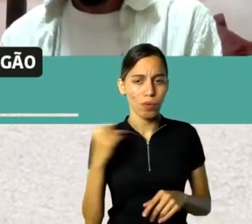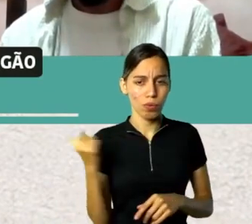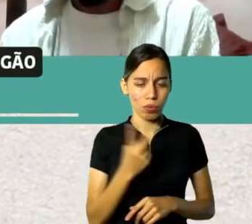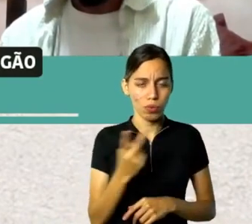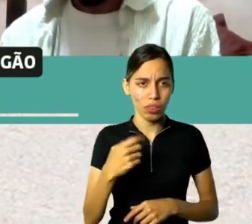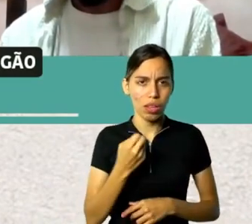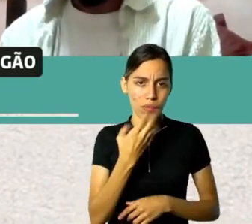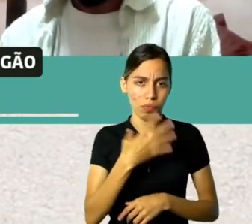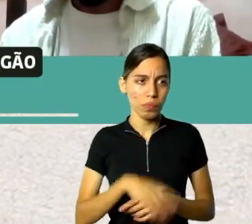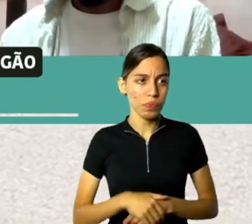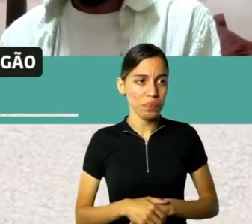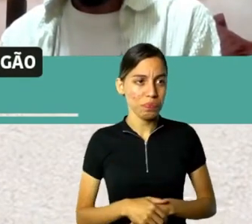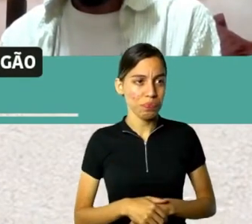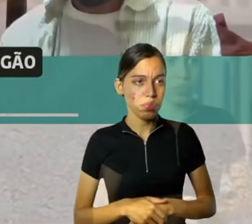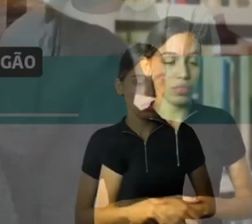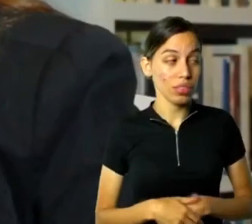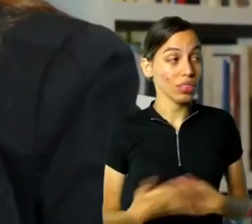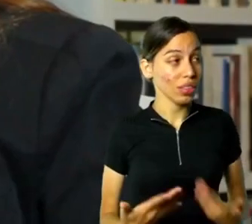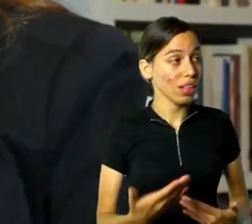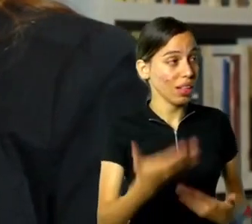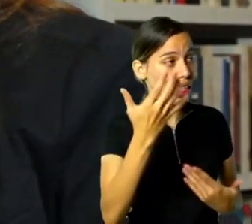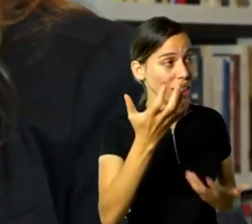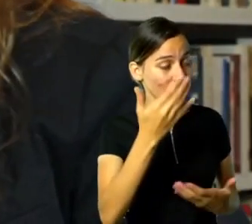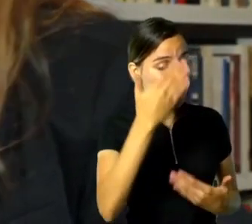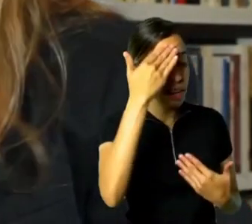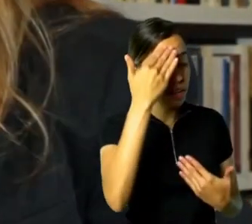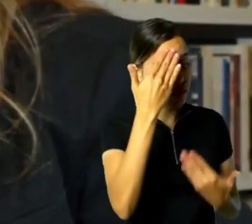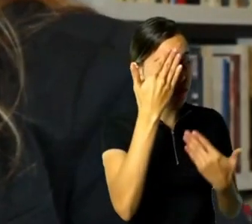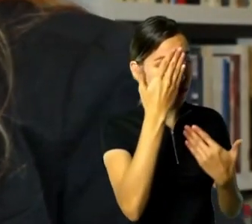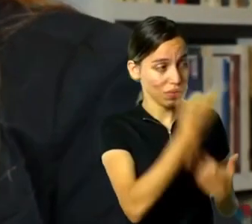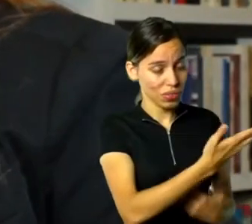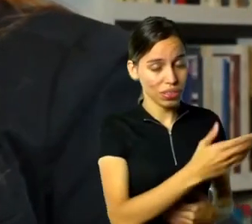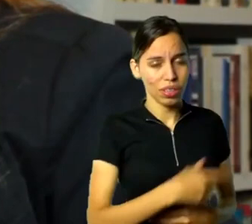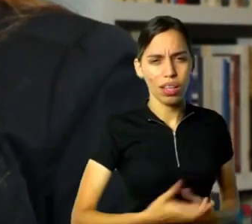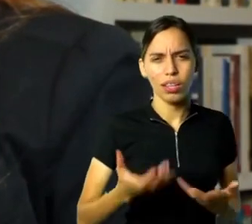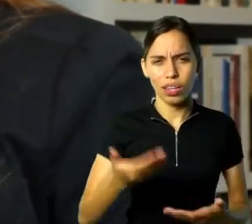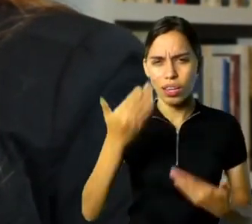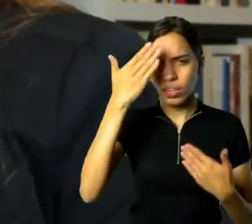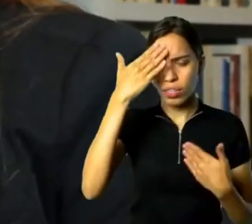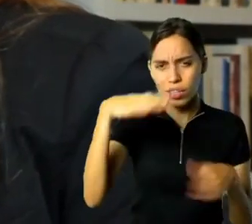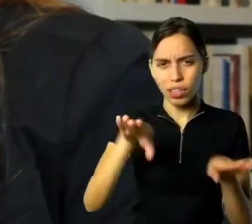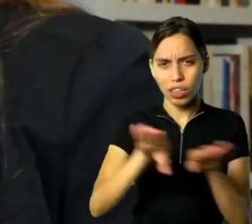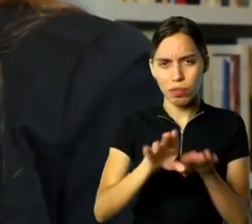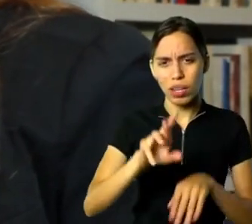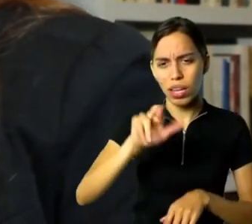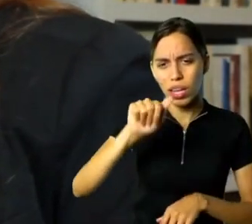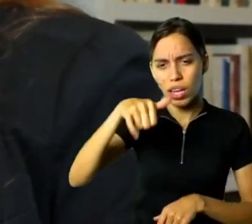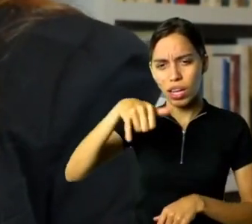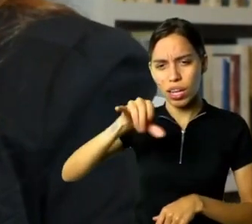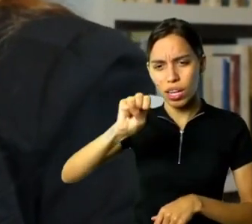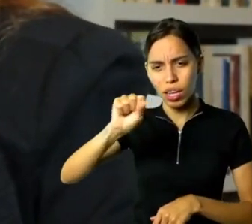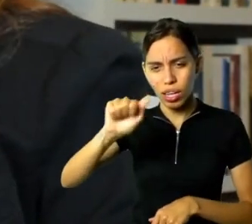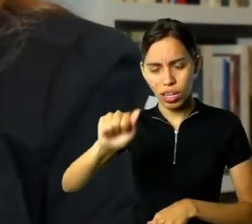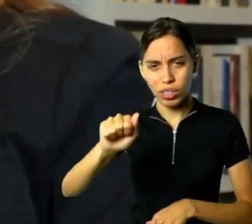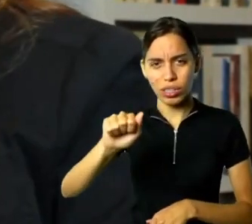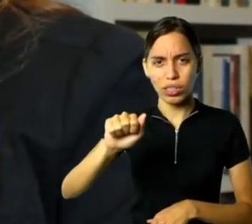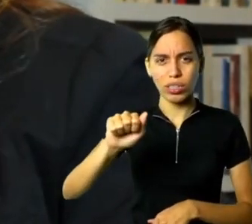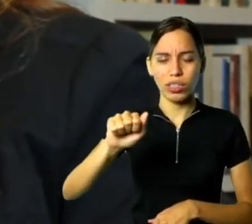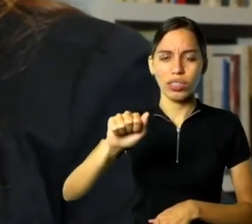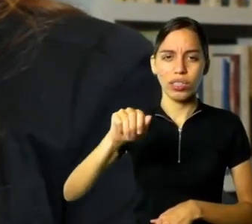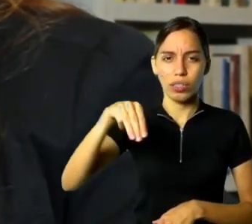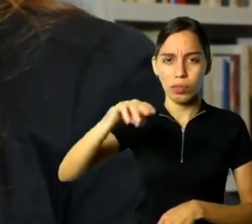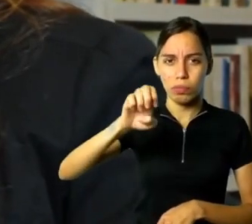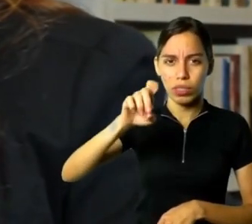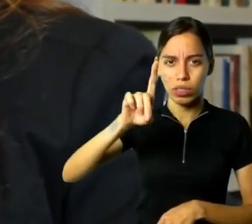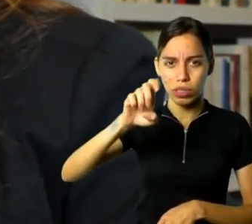Tão grata pela sua presença. Eu quero agradecer a Raíssa Medeiros, nossa intérprete de Libras. Vou pedir a... Eu também